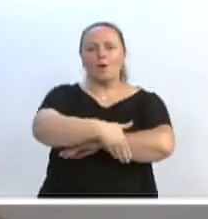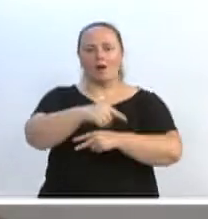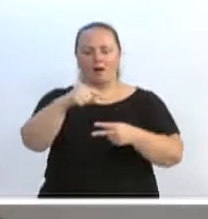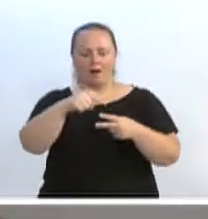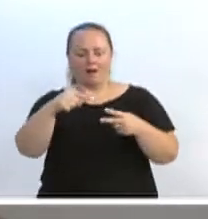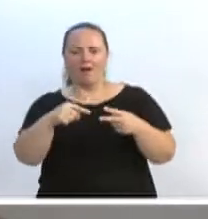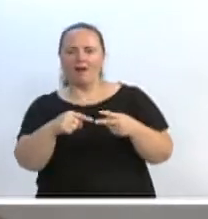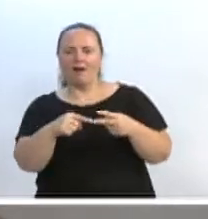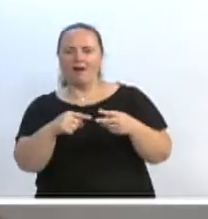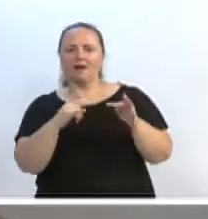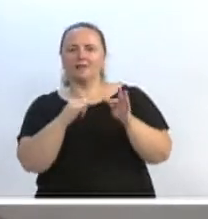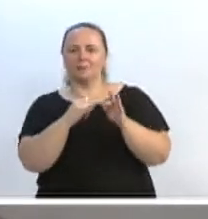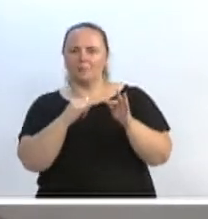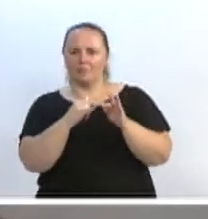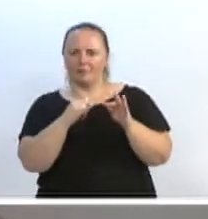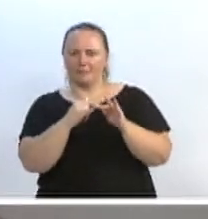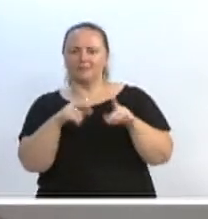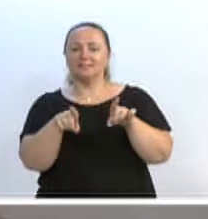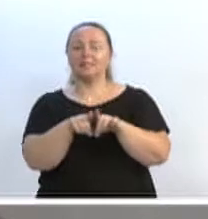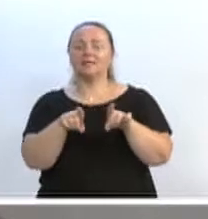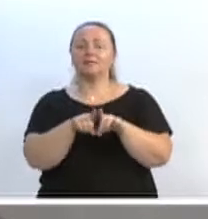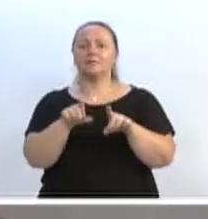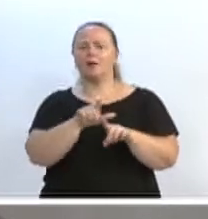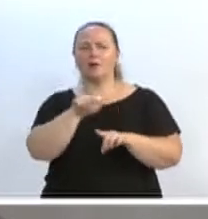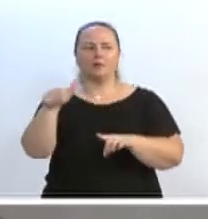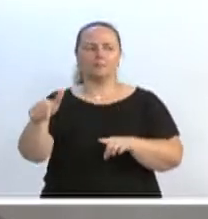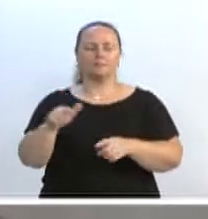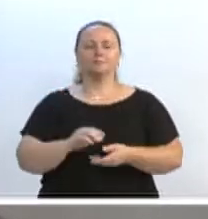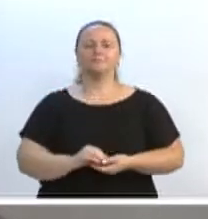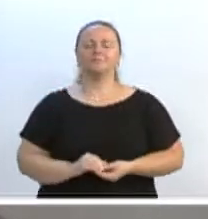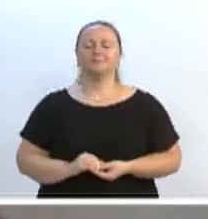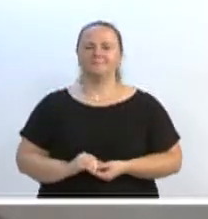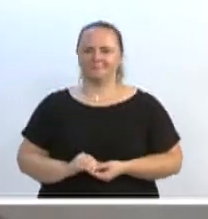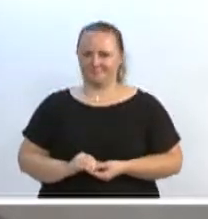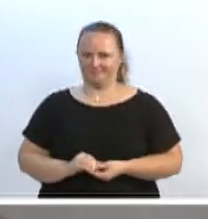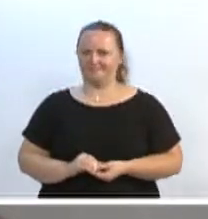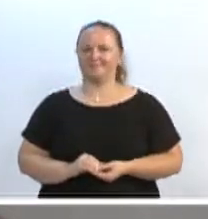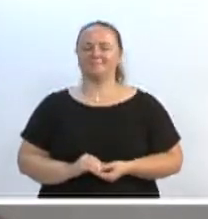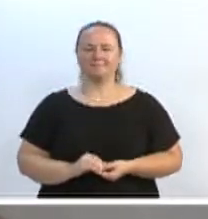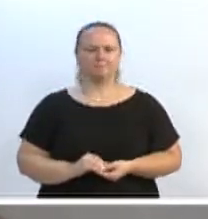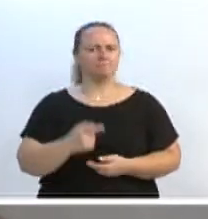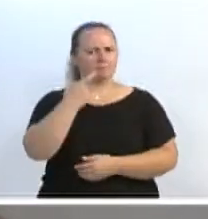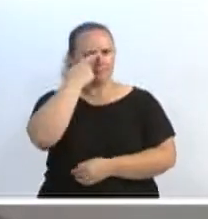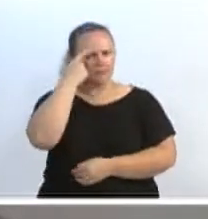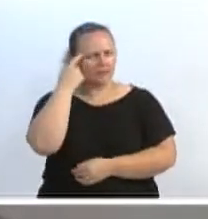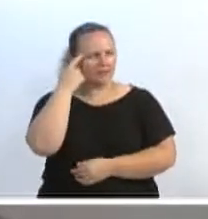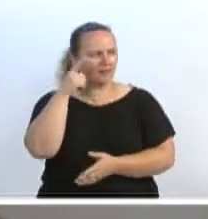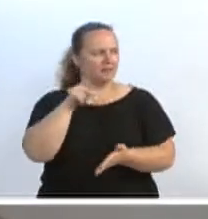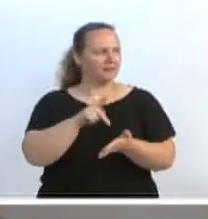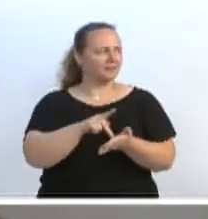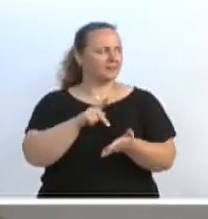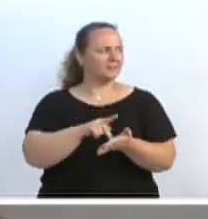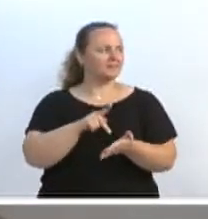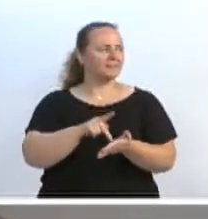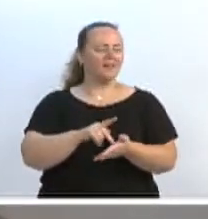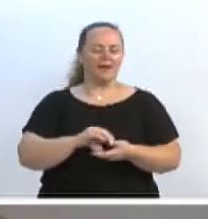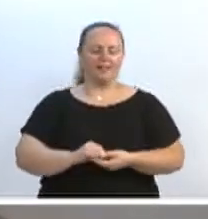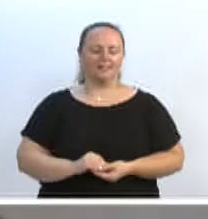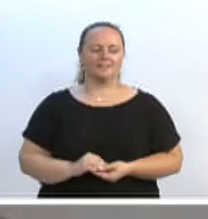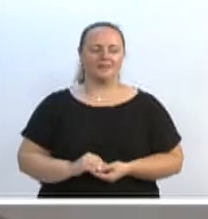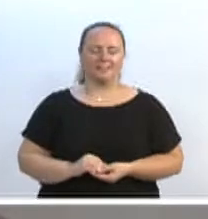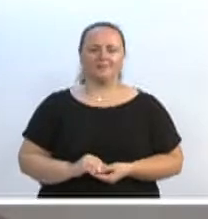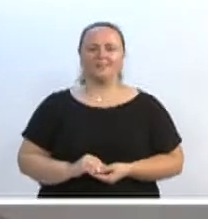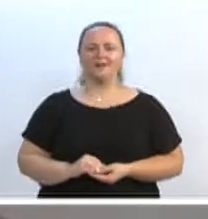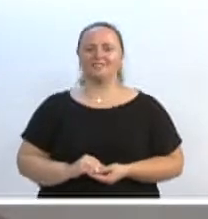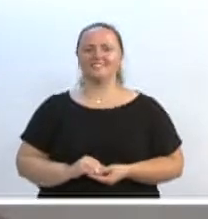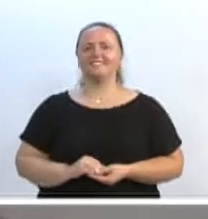no pai de Itupabazinha, bem como também a rua William Gnesio. E olha, vereador Ito, faz muito tempo que não vi tanta gente numa